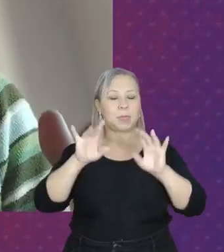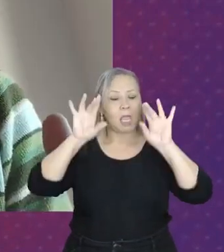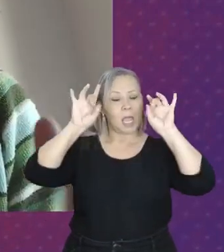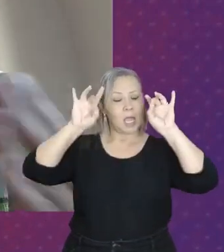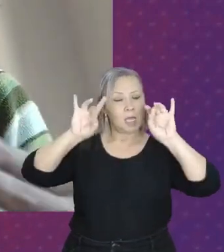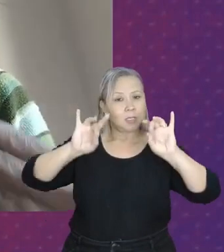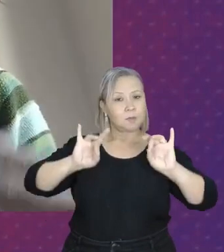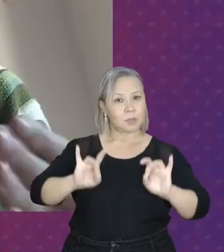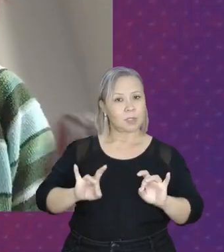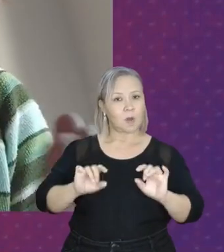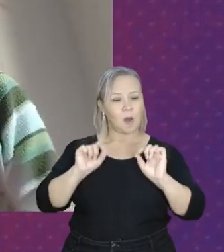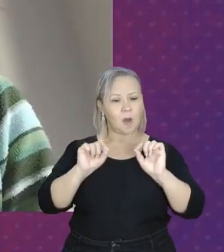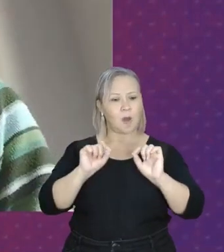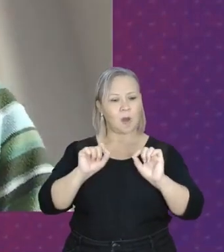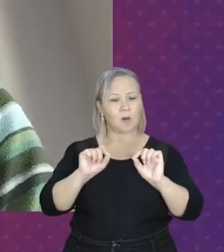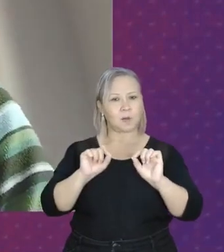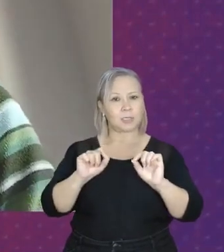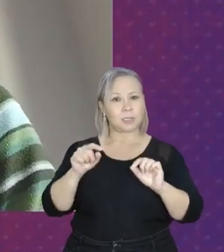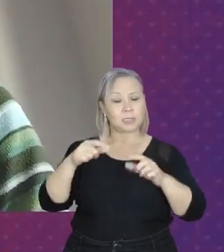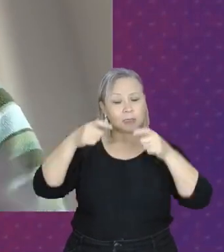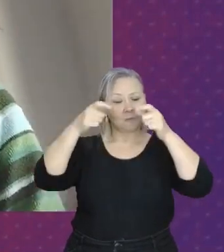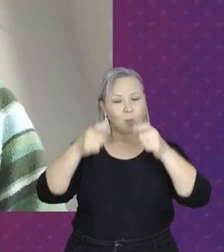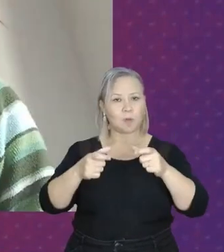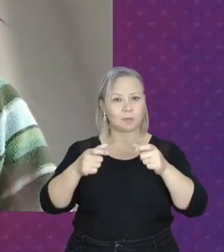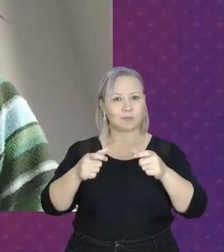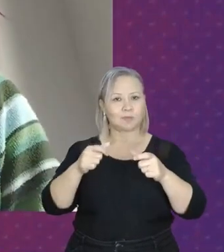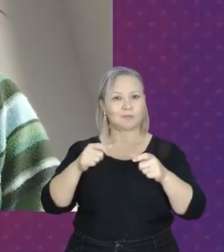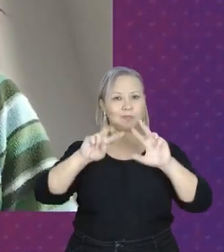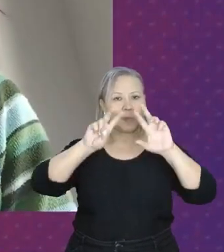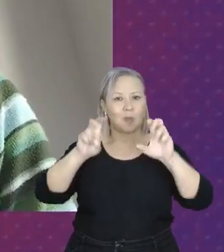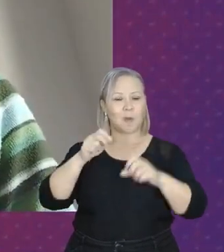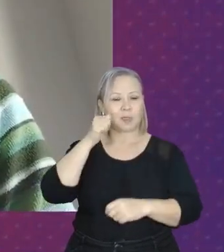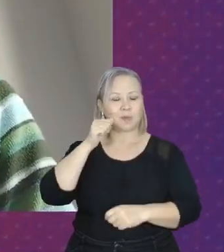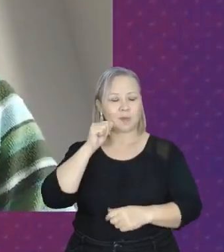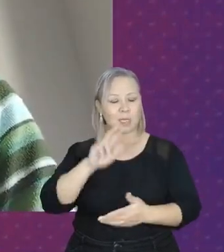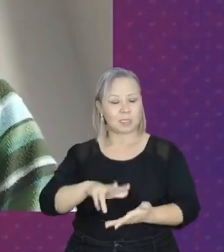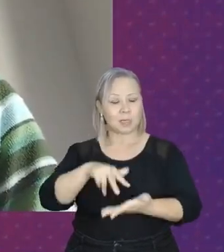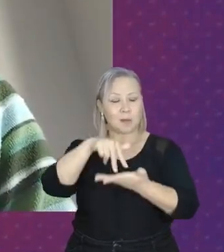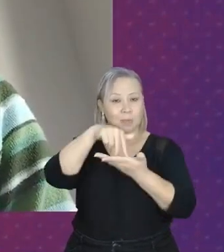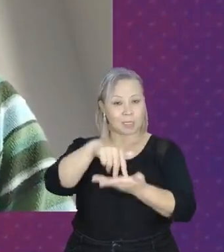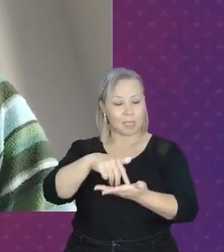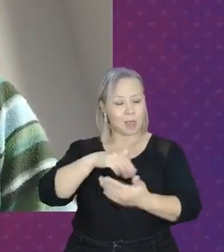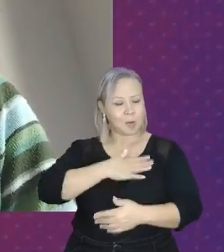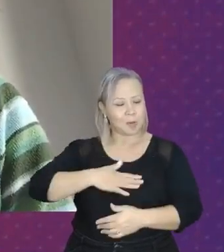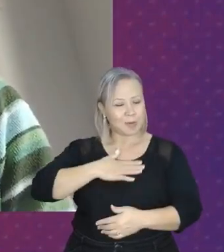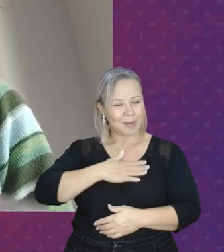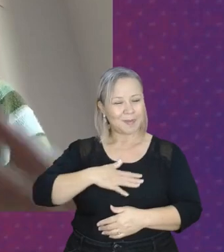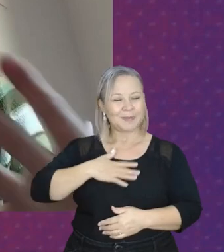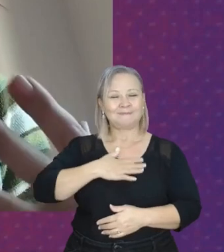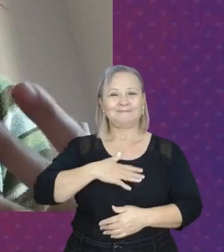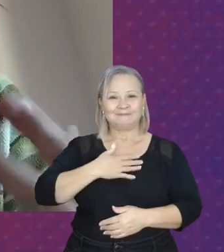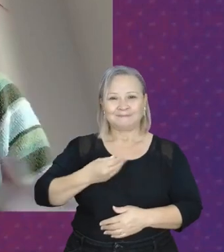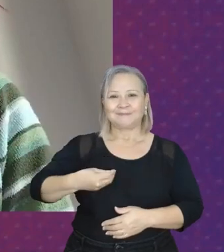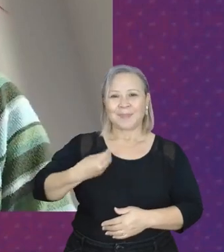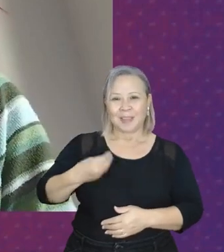especificamente nesse recorte das mulheres, estamos à disposição. Gostei muito de estar aqui com vocês. Boa sorte a todas as